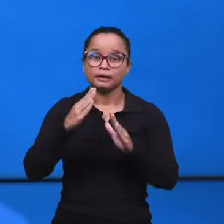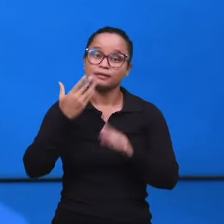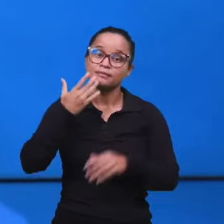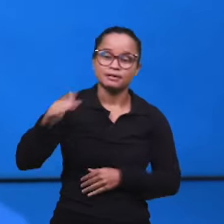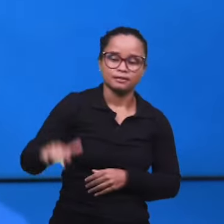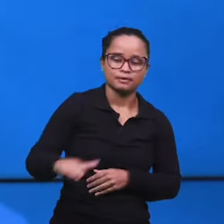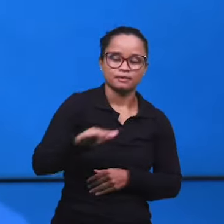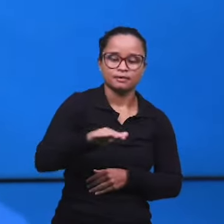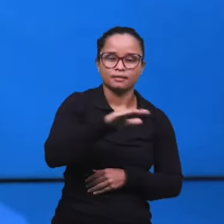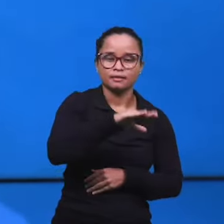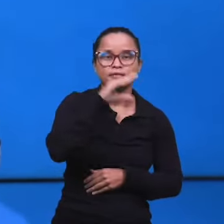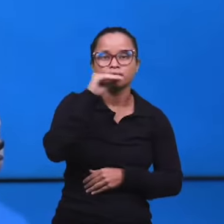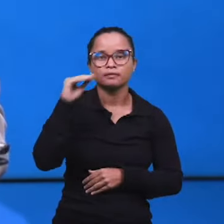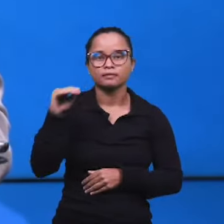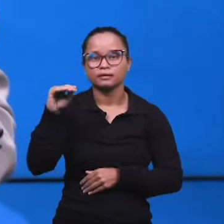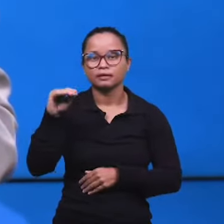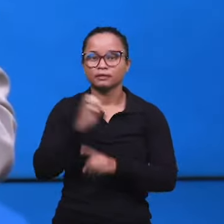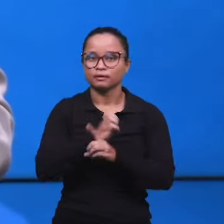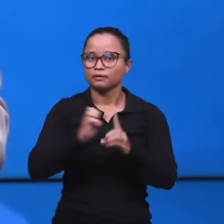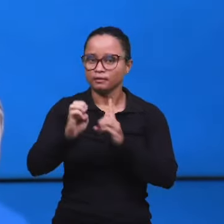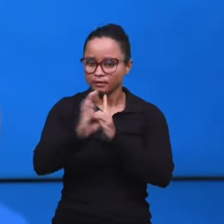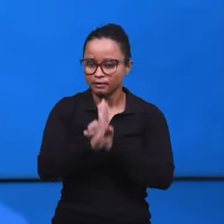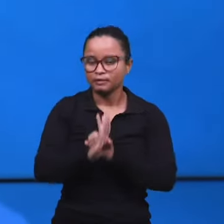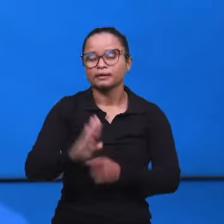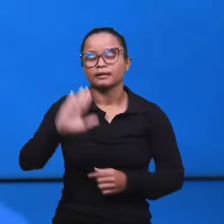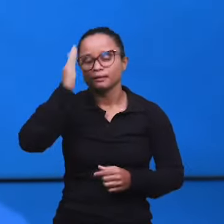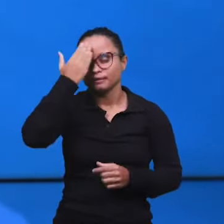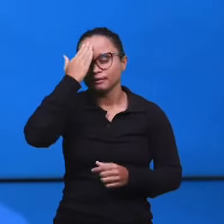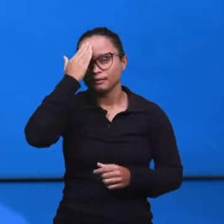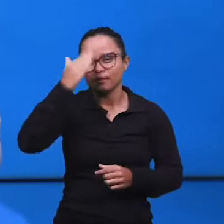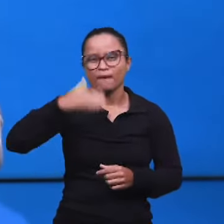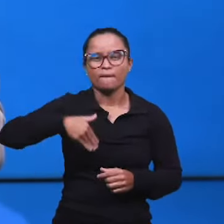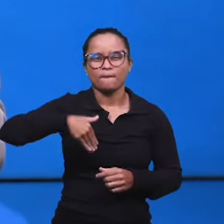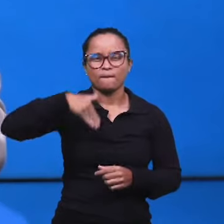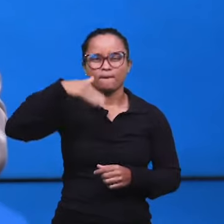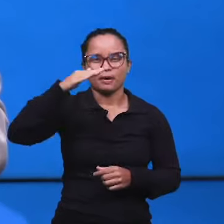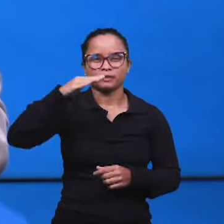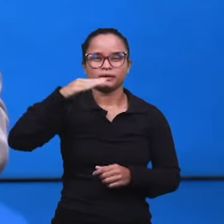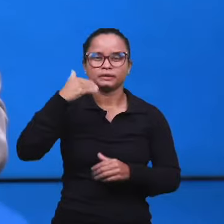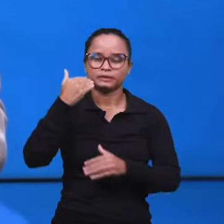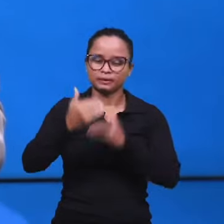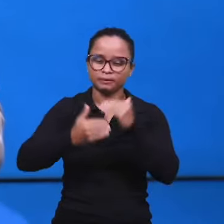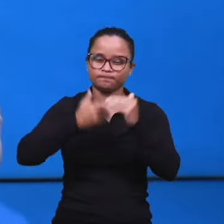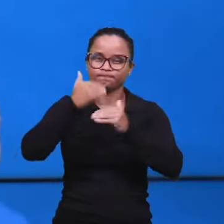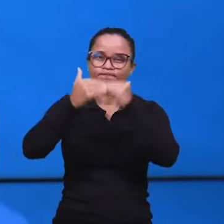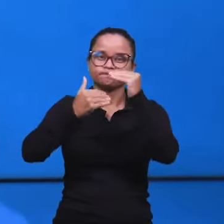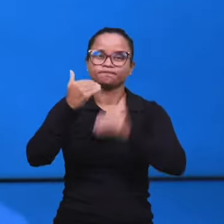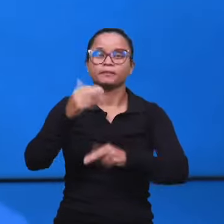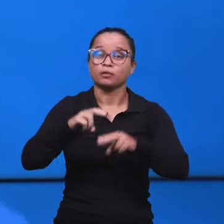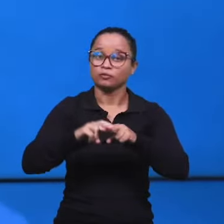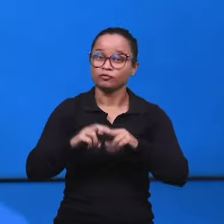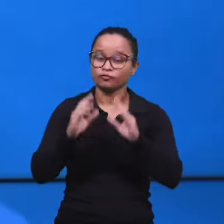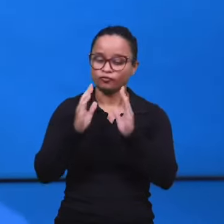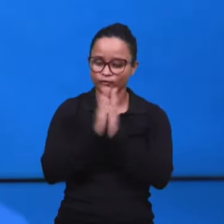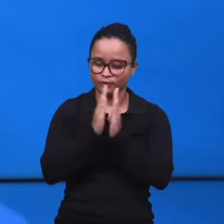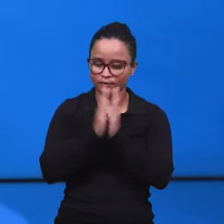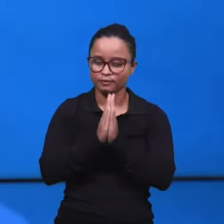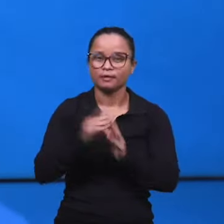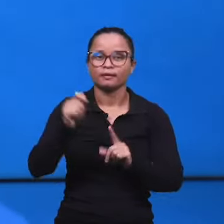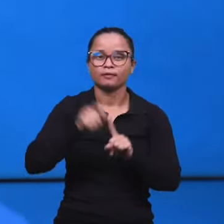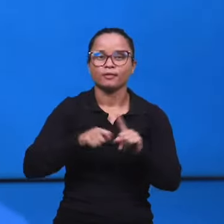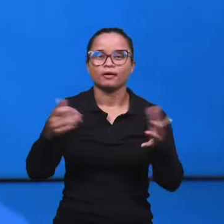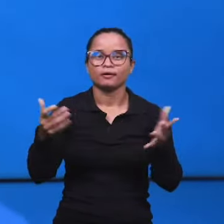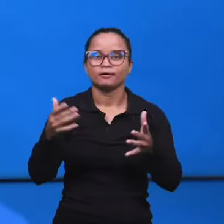crianças intermediárias e adolescentes quanto à Escola Bíblica Dominical, esse entendimento seja cada vez mais aperfeiçoado. É um motivo de oração